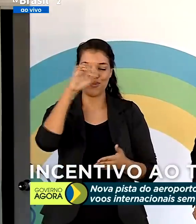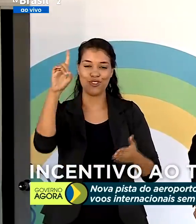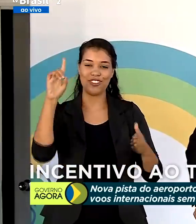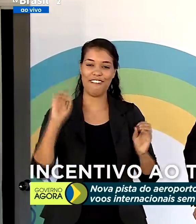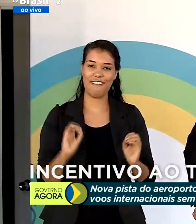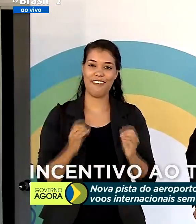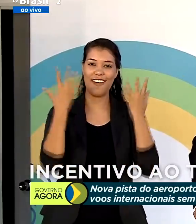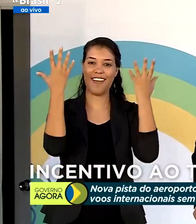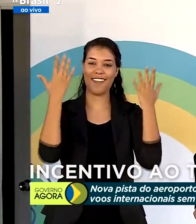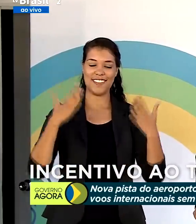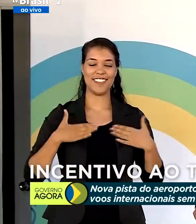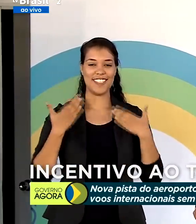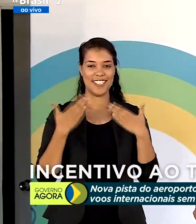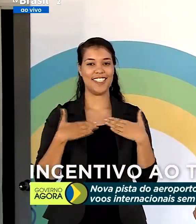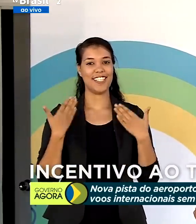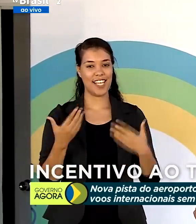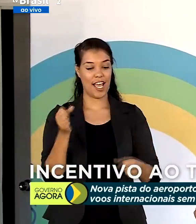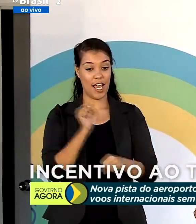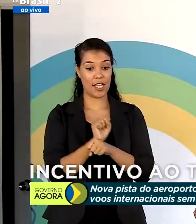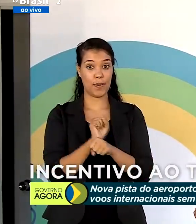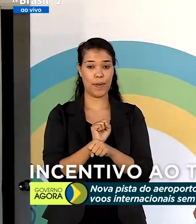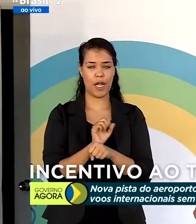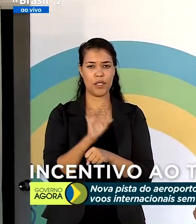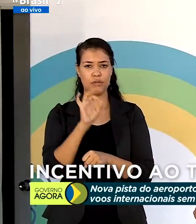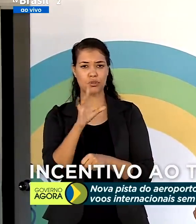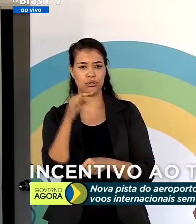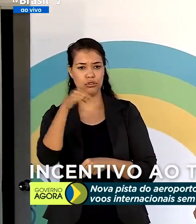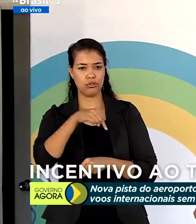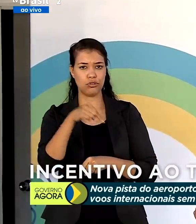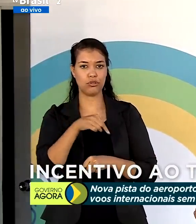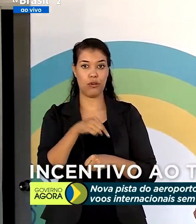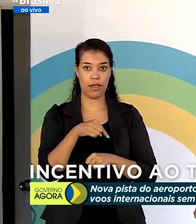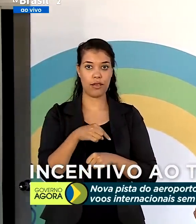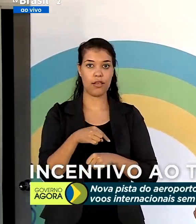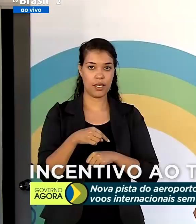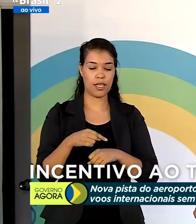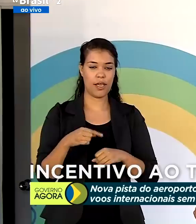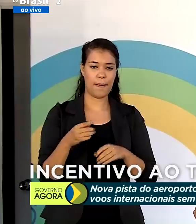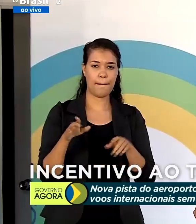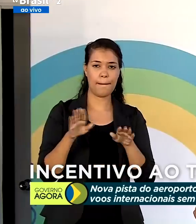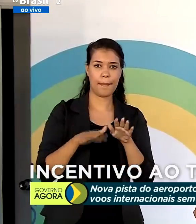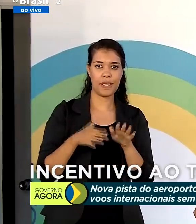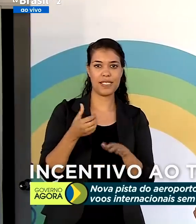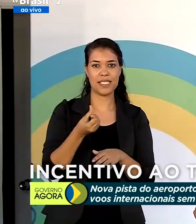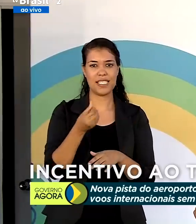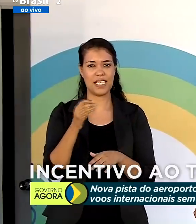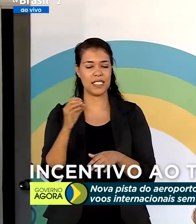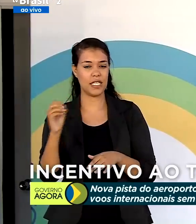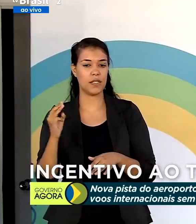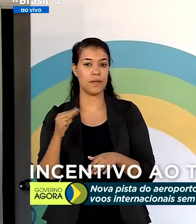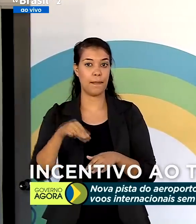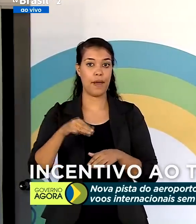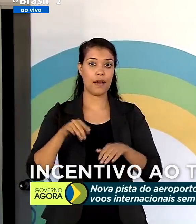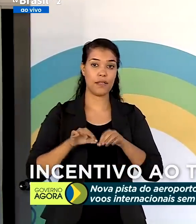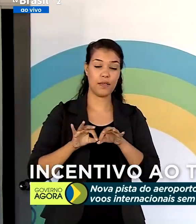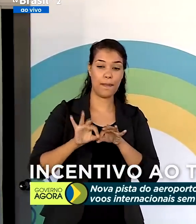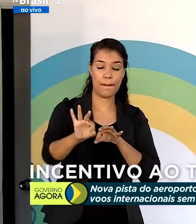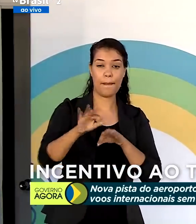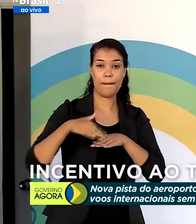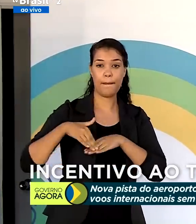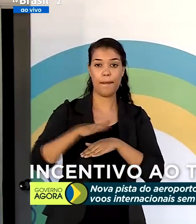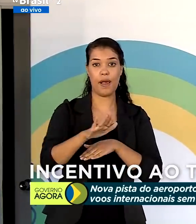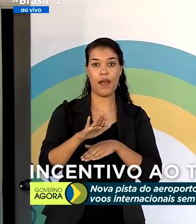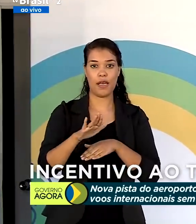aguardado. Não só pela entrega aqui de uma obra de infraestrutura de 600 metros e a mais nessa pista, que representa